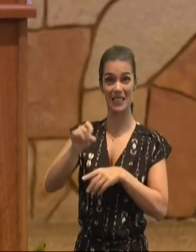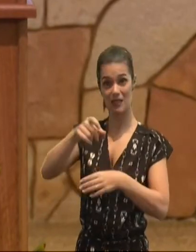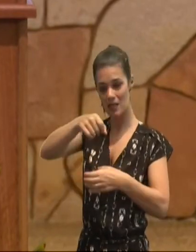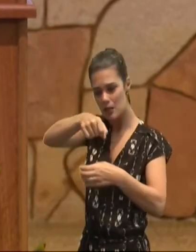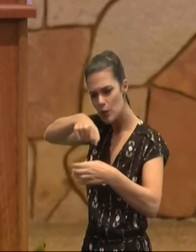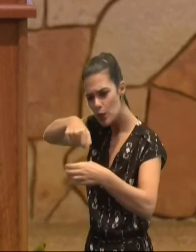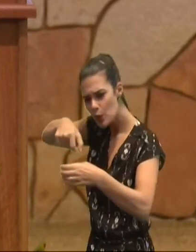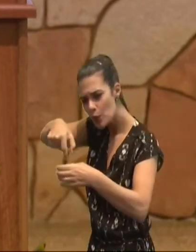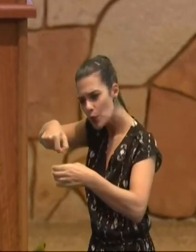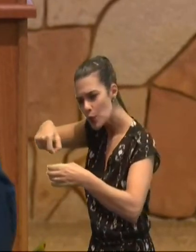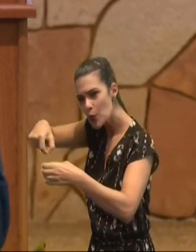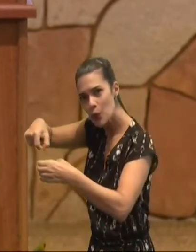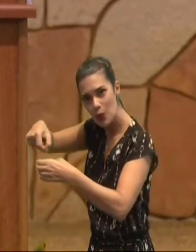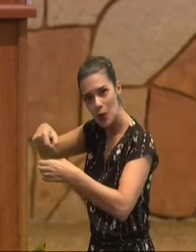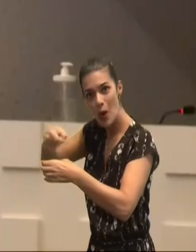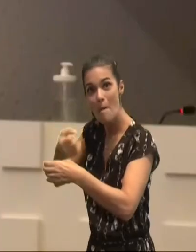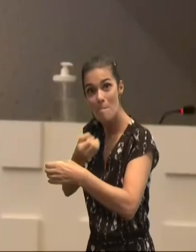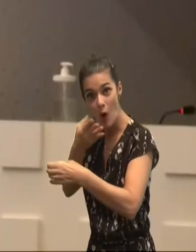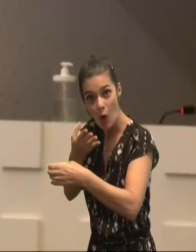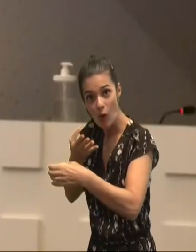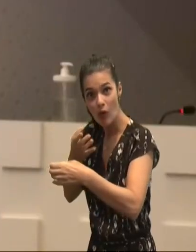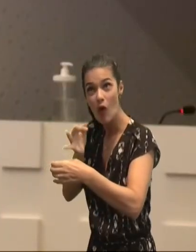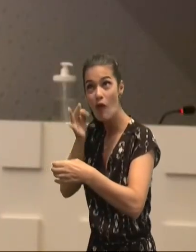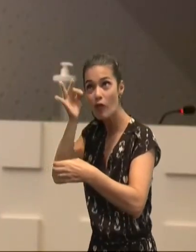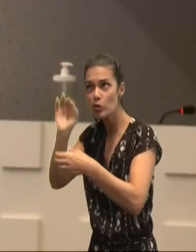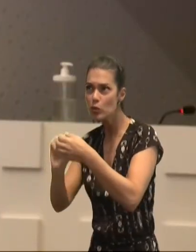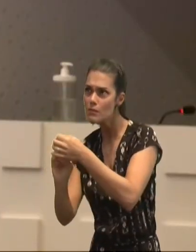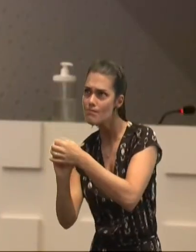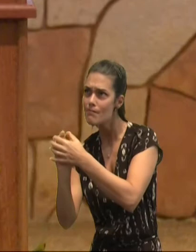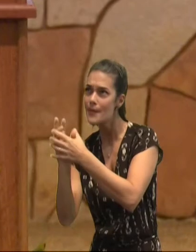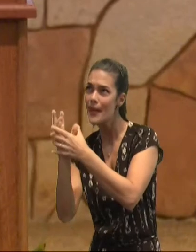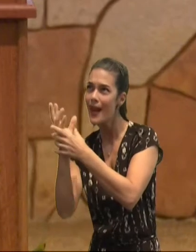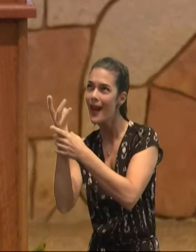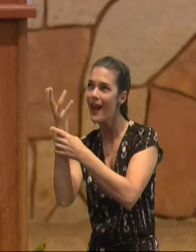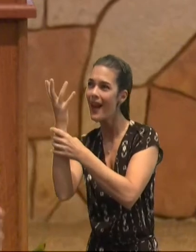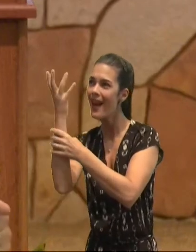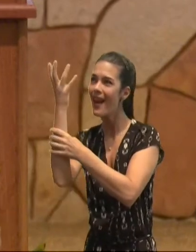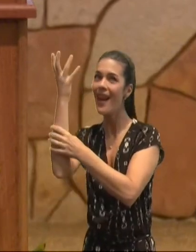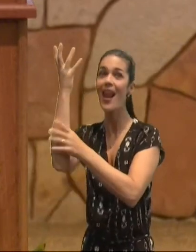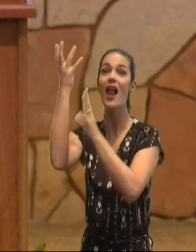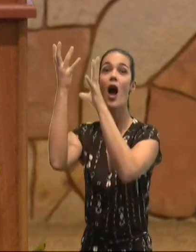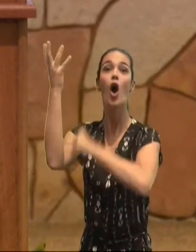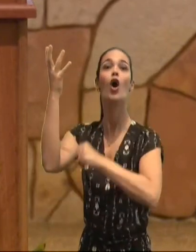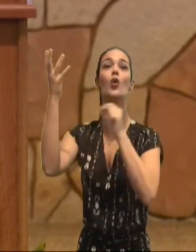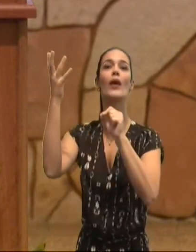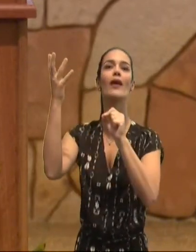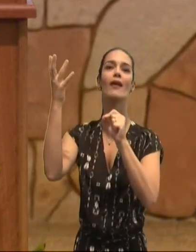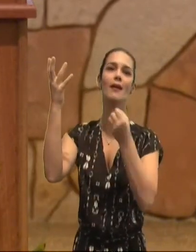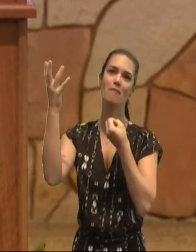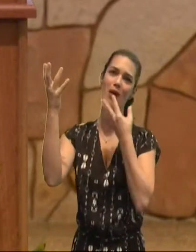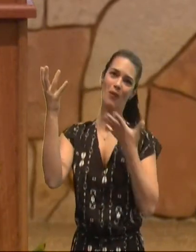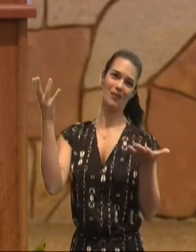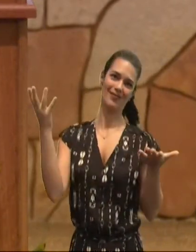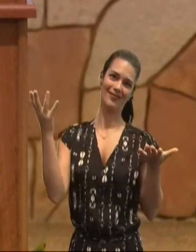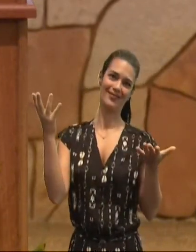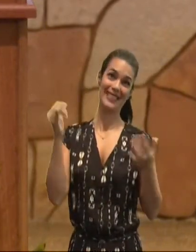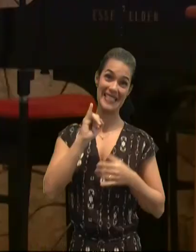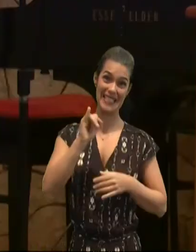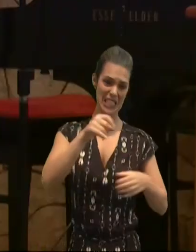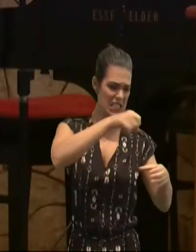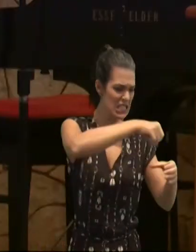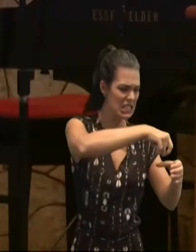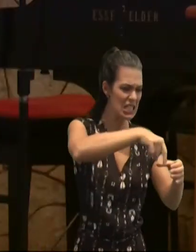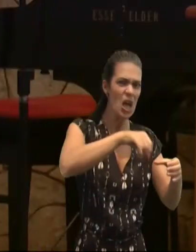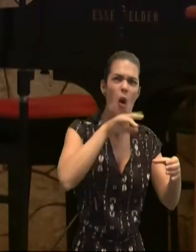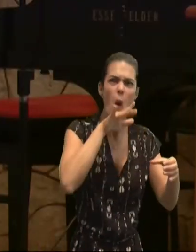quem semeia, algo bom, vai colher algo bom, mas, quem semeia na carne, quem semeia dissensão, como esses irmãos inimigos,